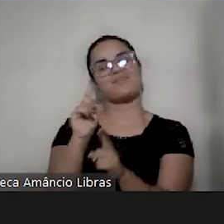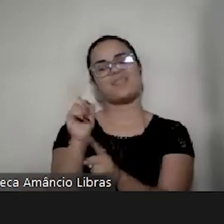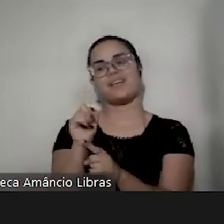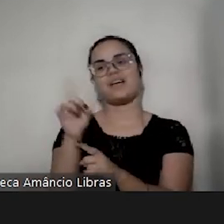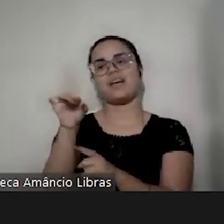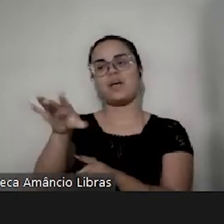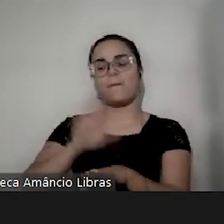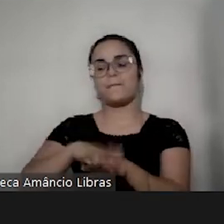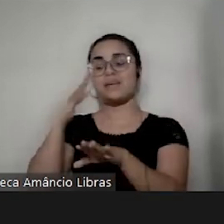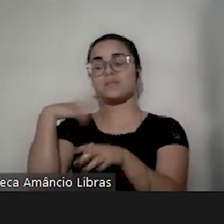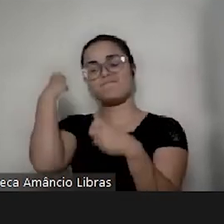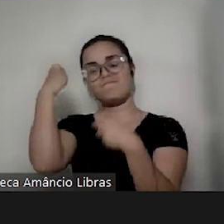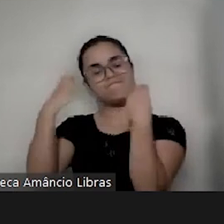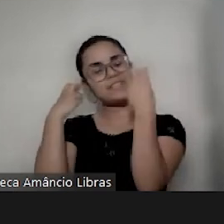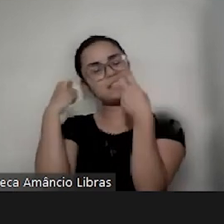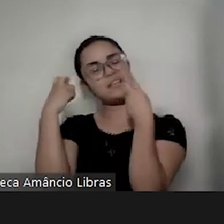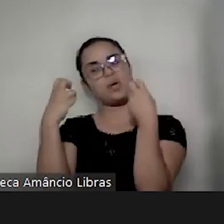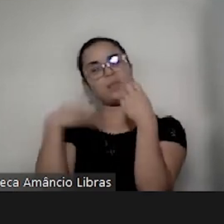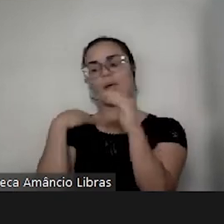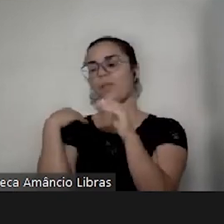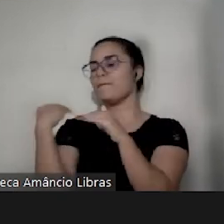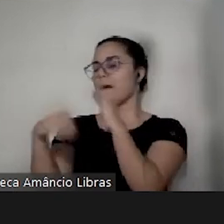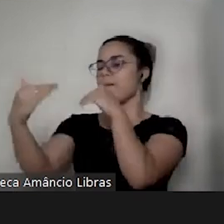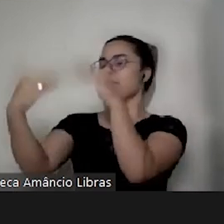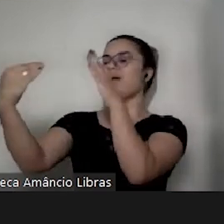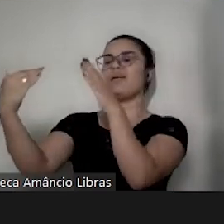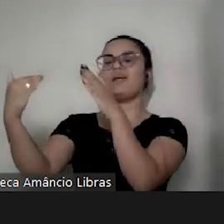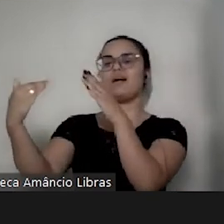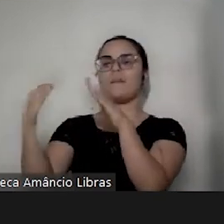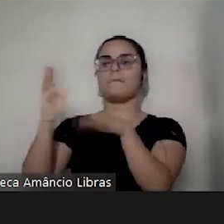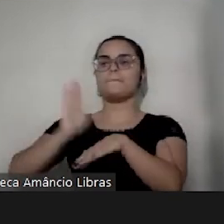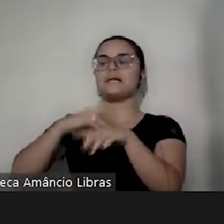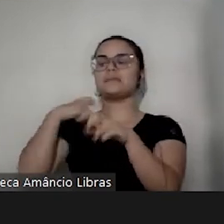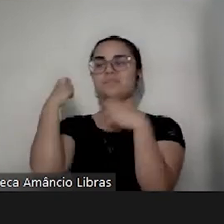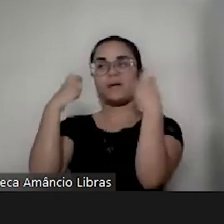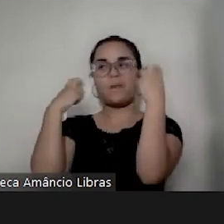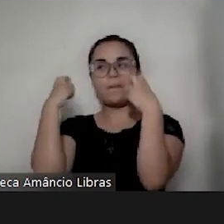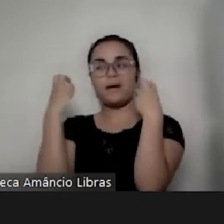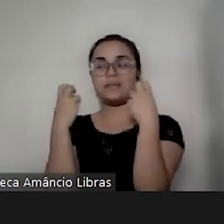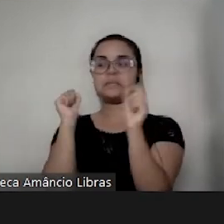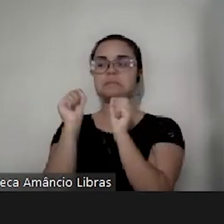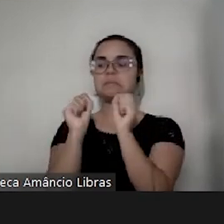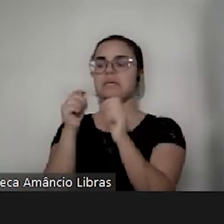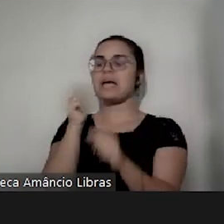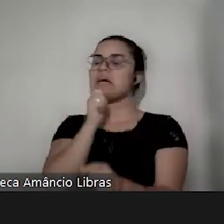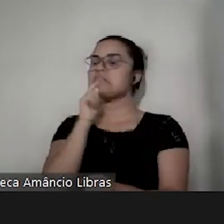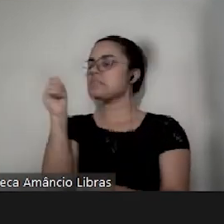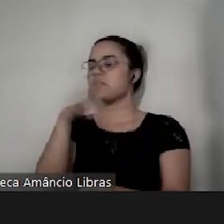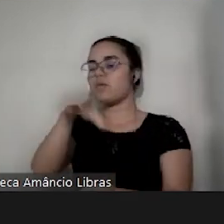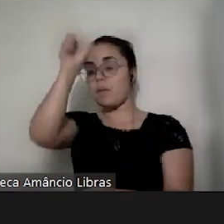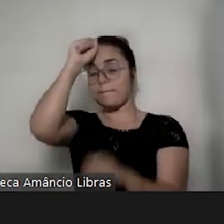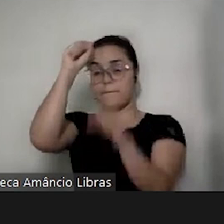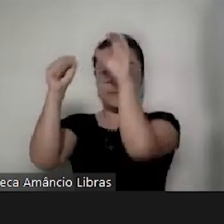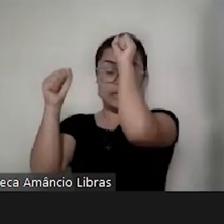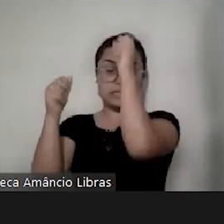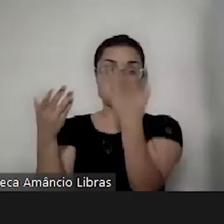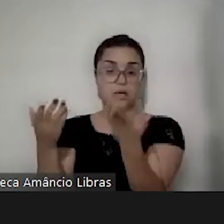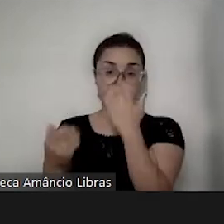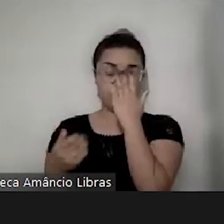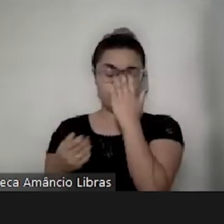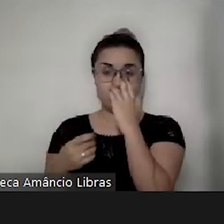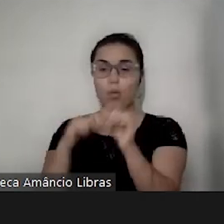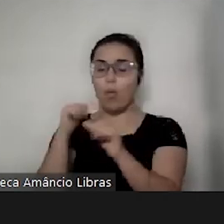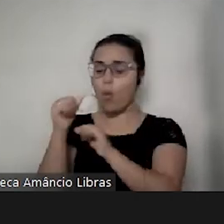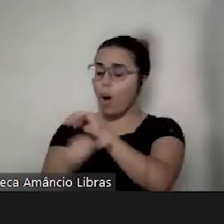preocupada com o desenvolvimento, eu estava preocupada com aquilo que ele ainda não tinha aprendido, com as